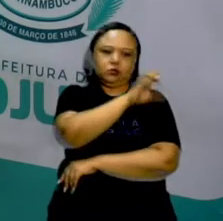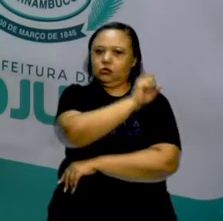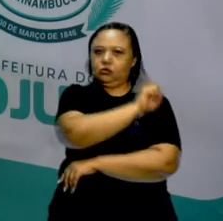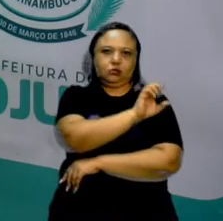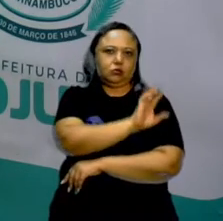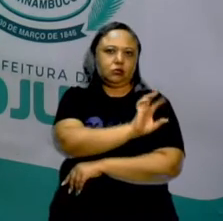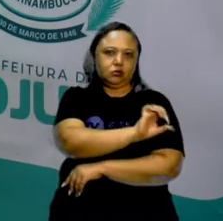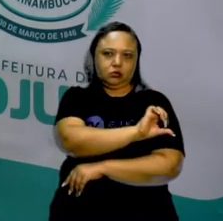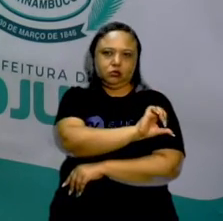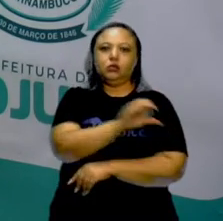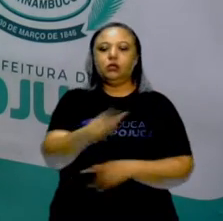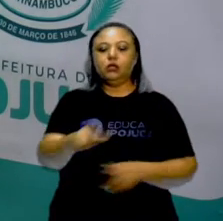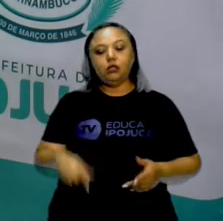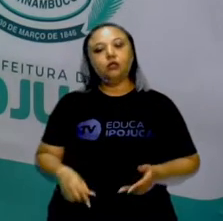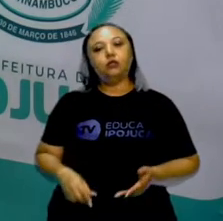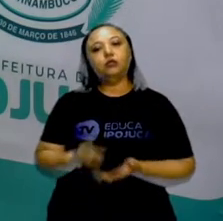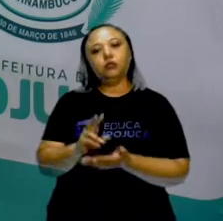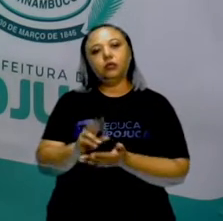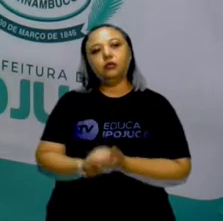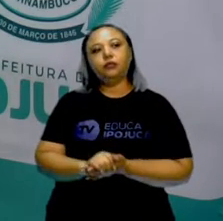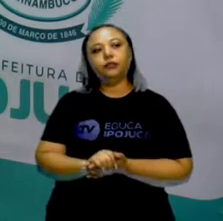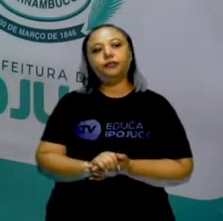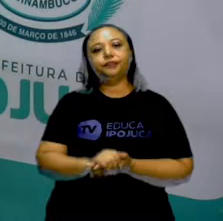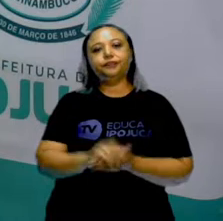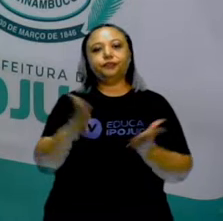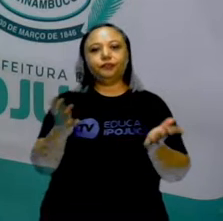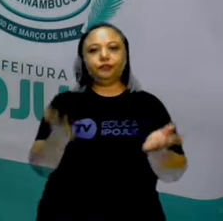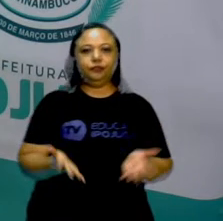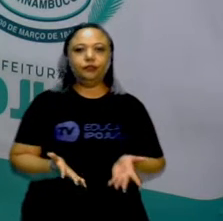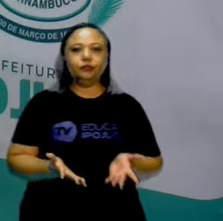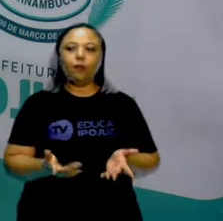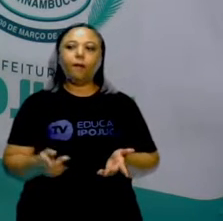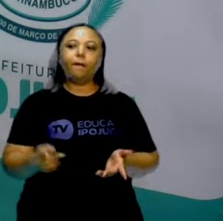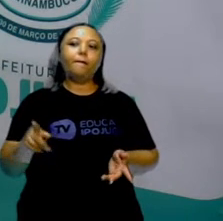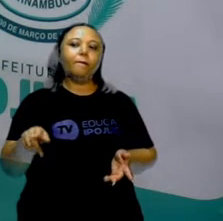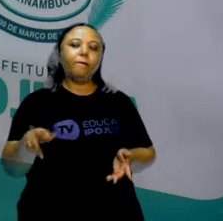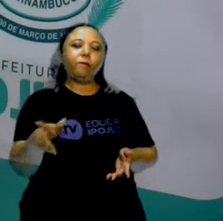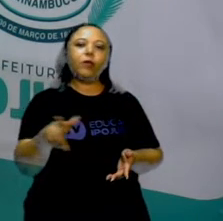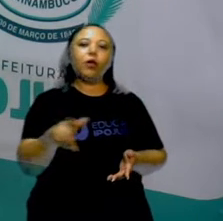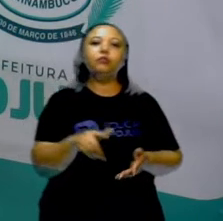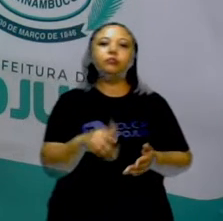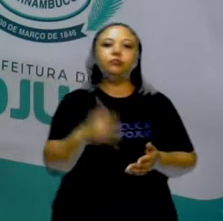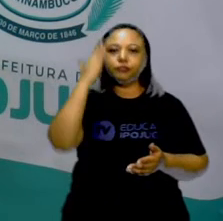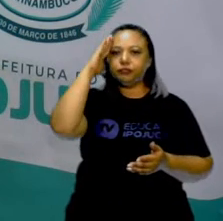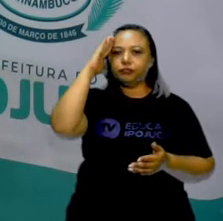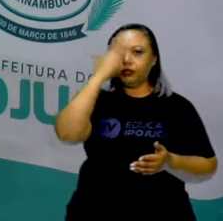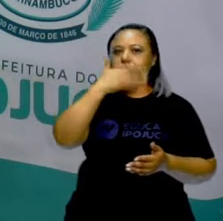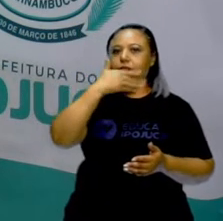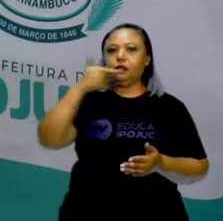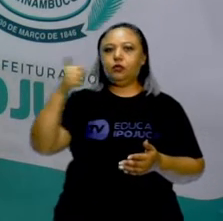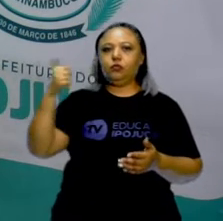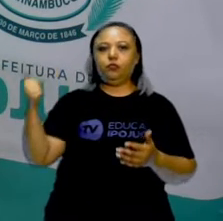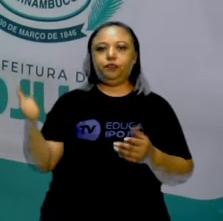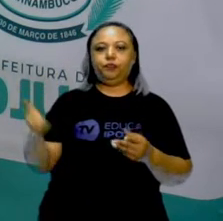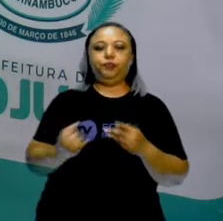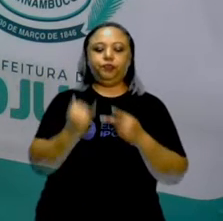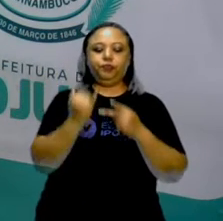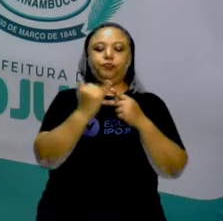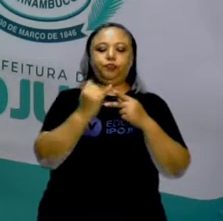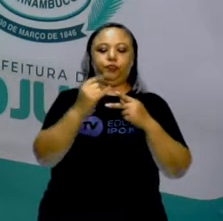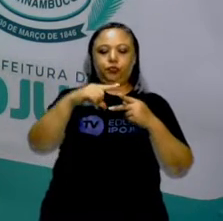vai esgotar agora. Pois é. E para isso, entendendo o que são os polígonos e suas